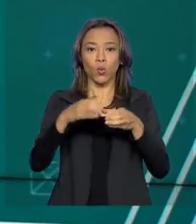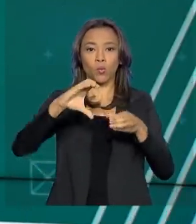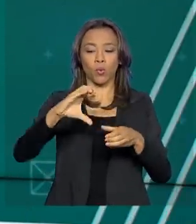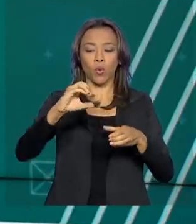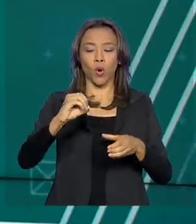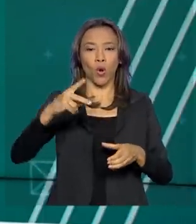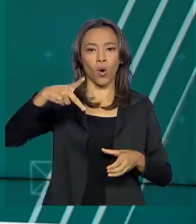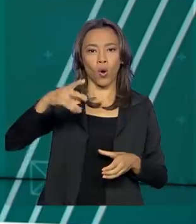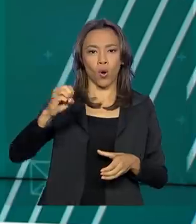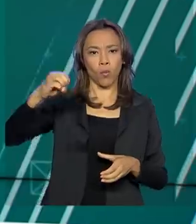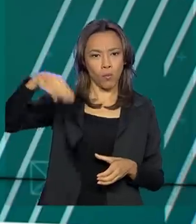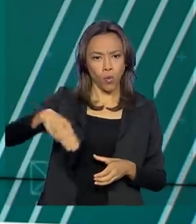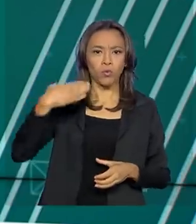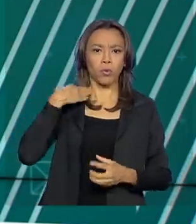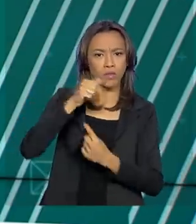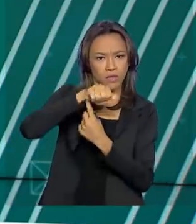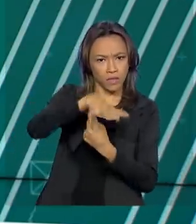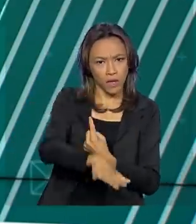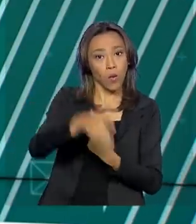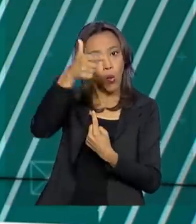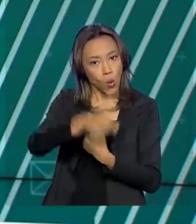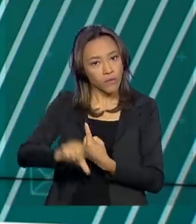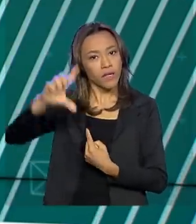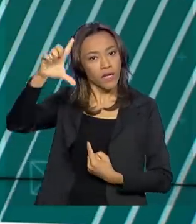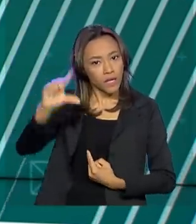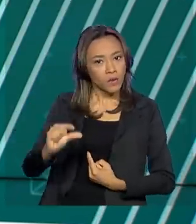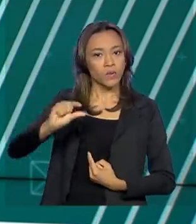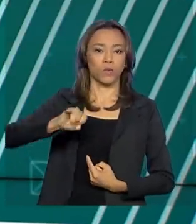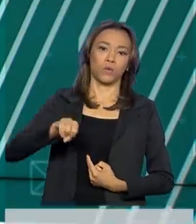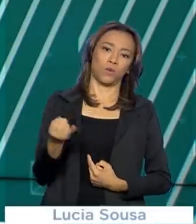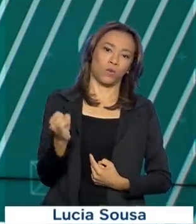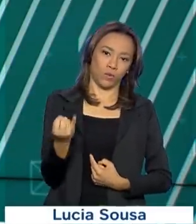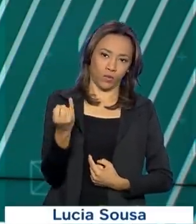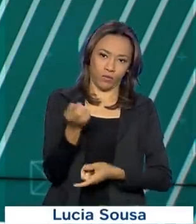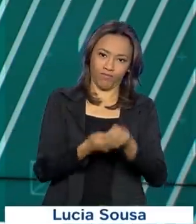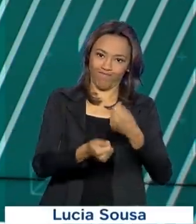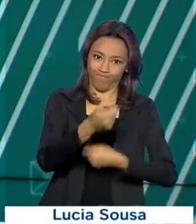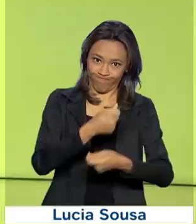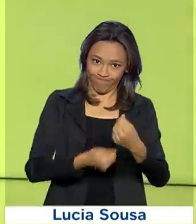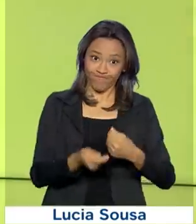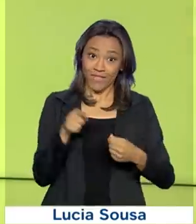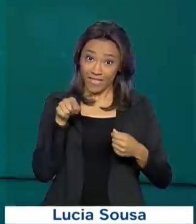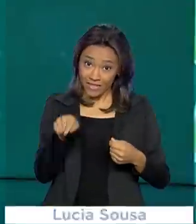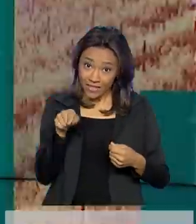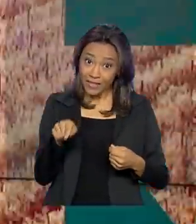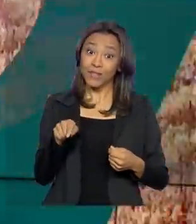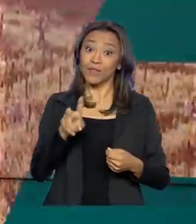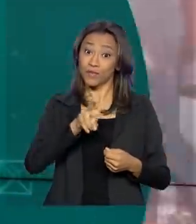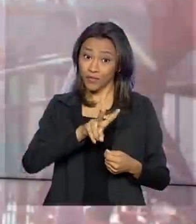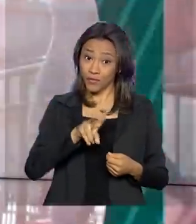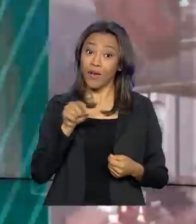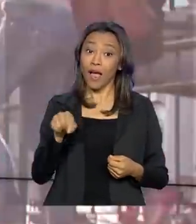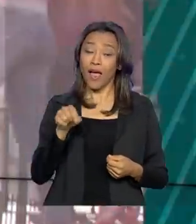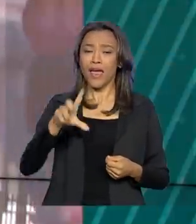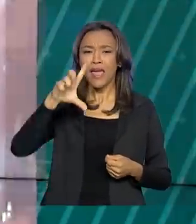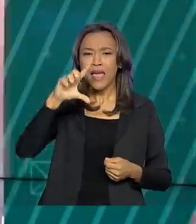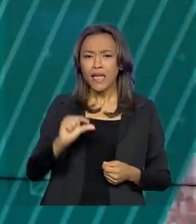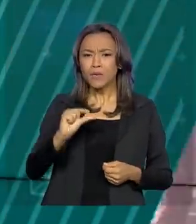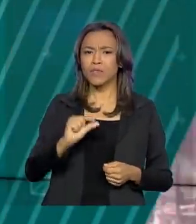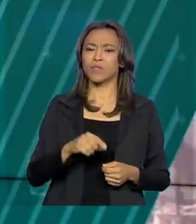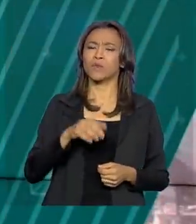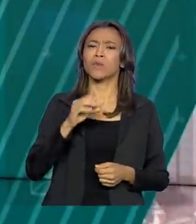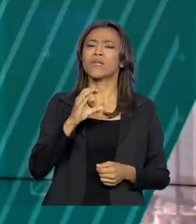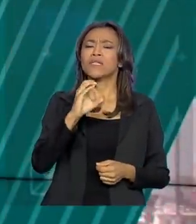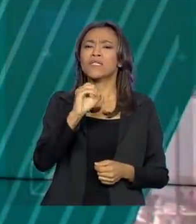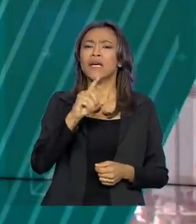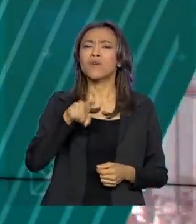Central reduziu mais uma vez a taxa básica de juros da economia. E, confirmando a tendência, a taxa foi reduzida em meio ponto